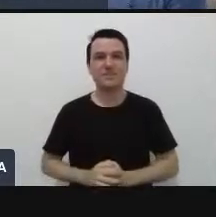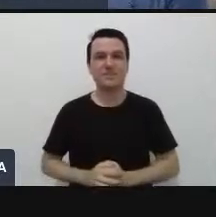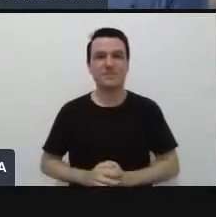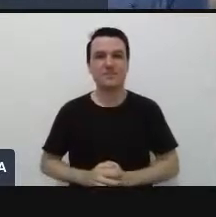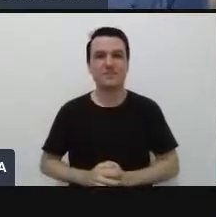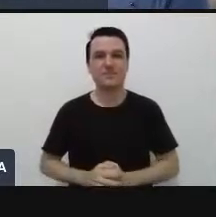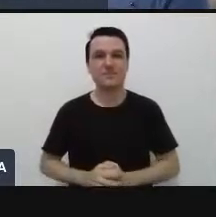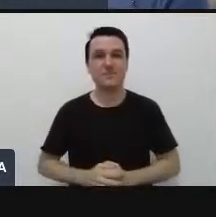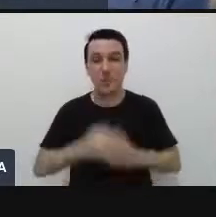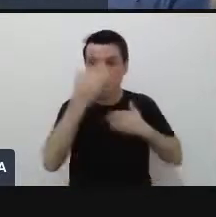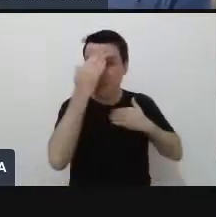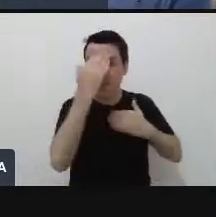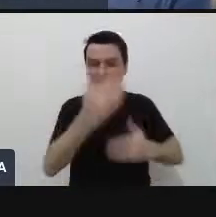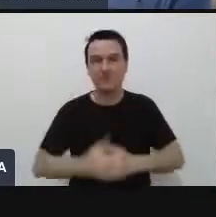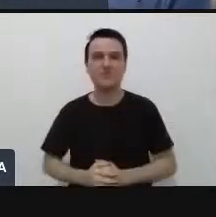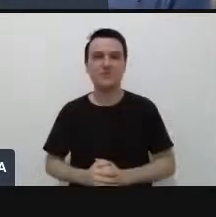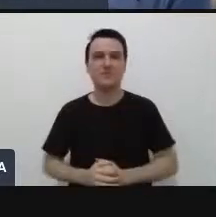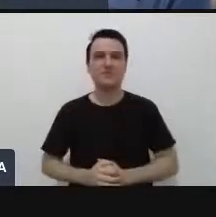gente muito obrigado